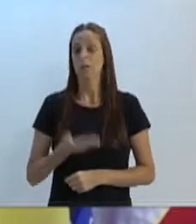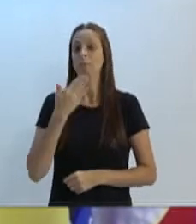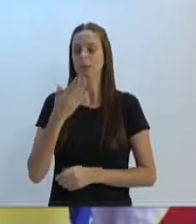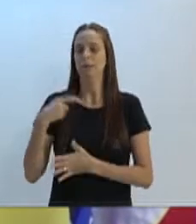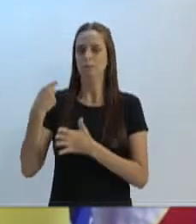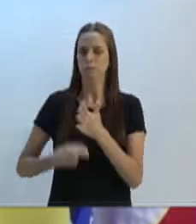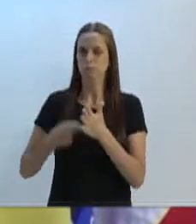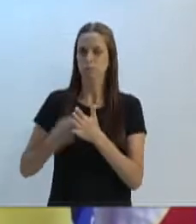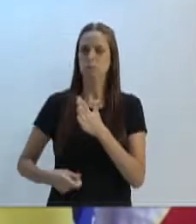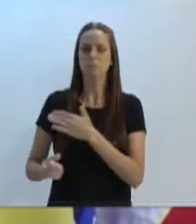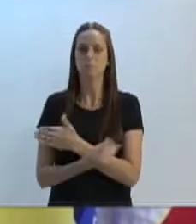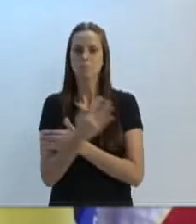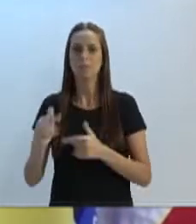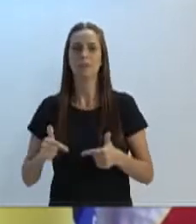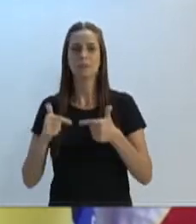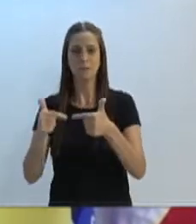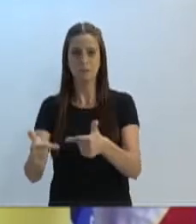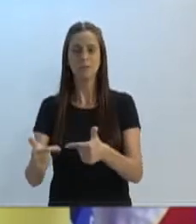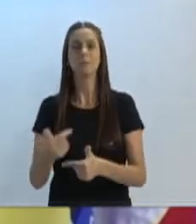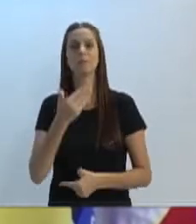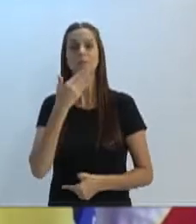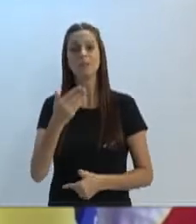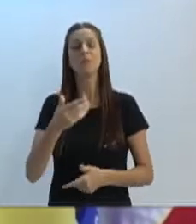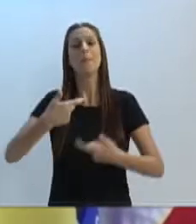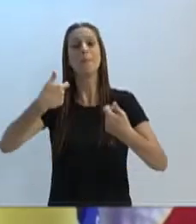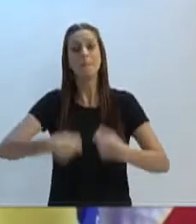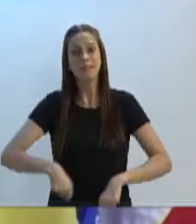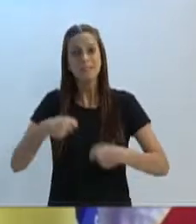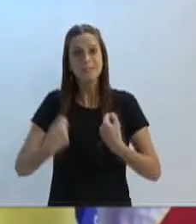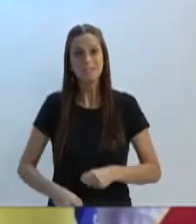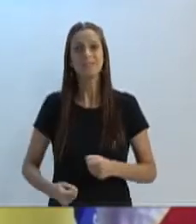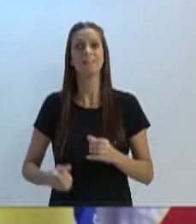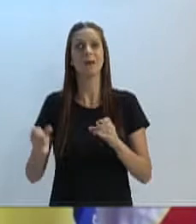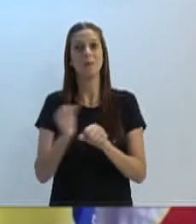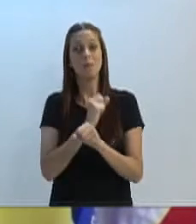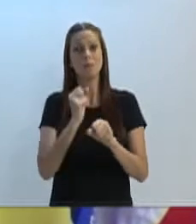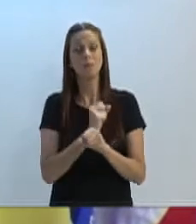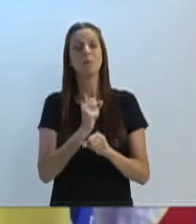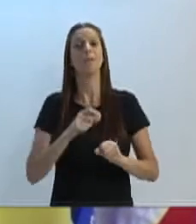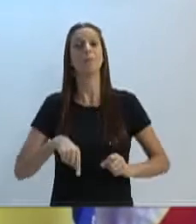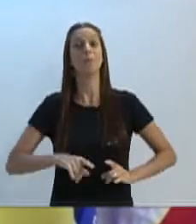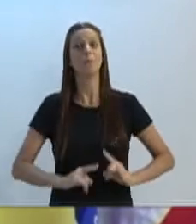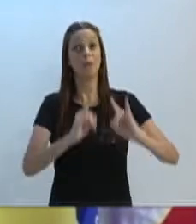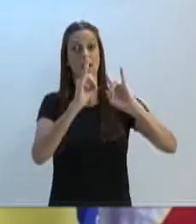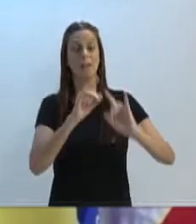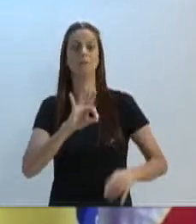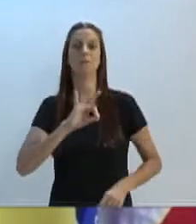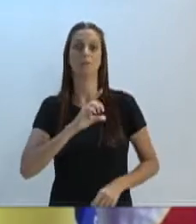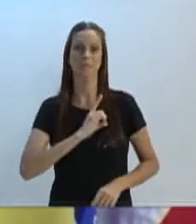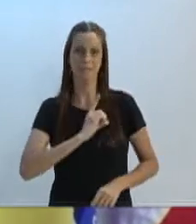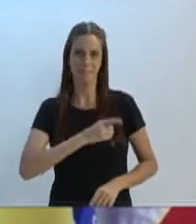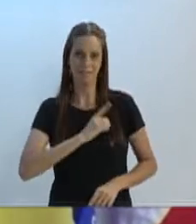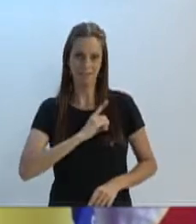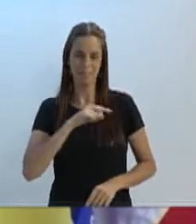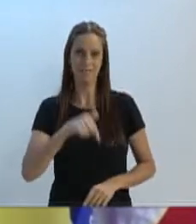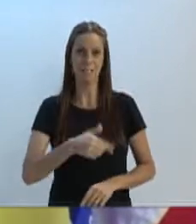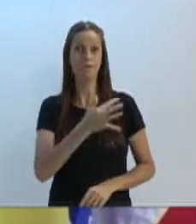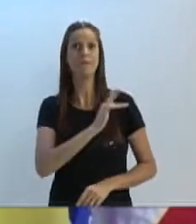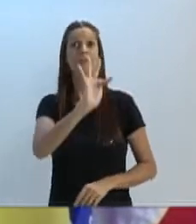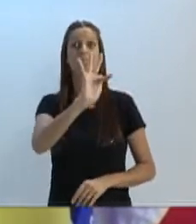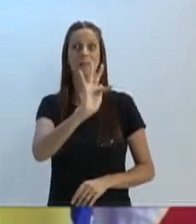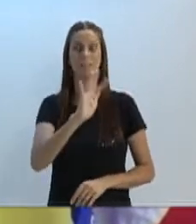por meio de diversas ações, uma delegacia da Polícia Federal em Blumenau, assim como também de um posto de emissões de passaporte, para